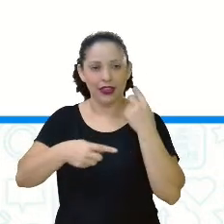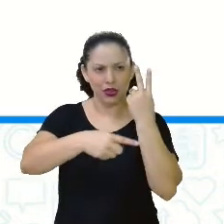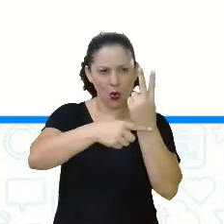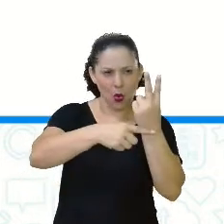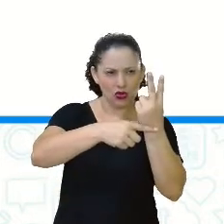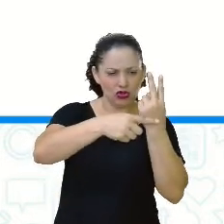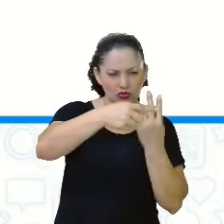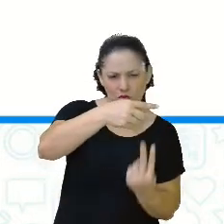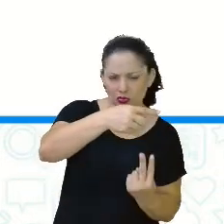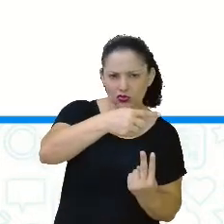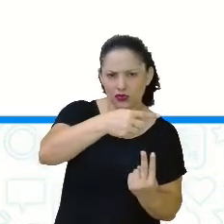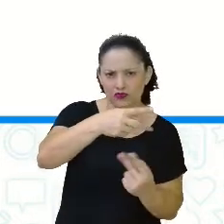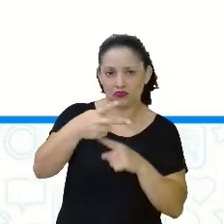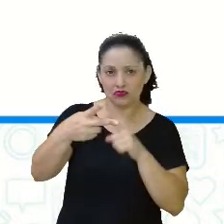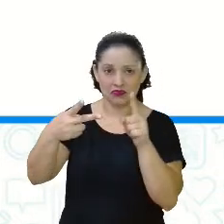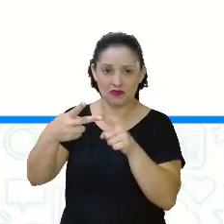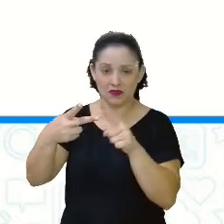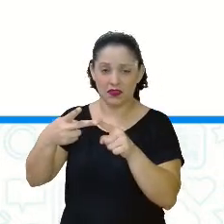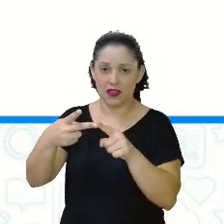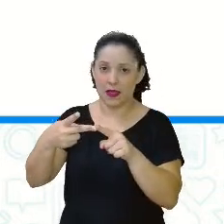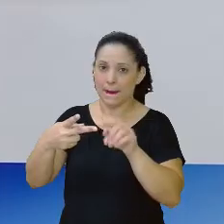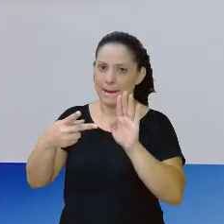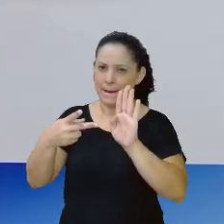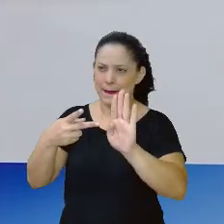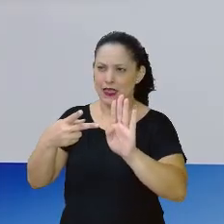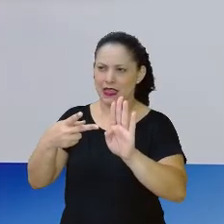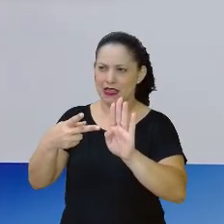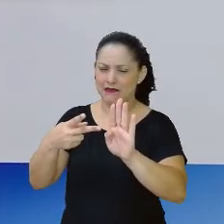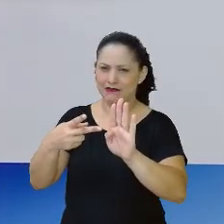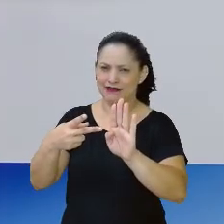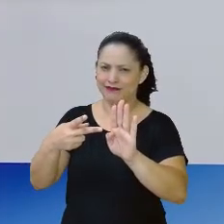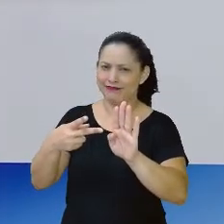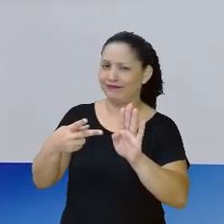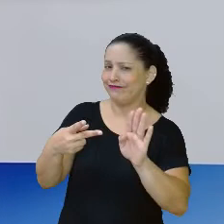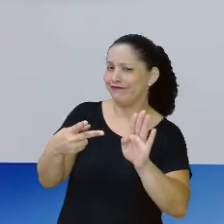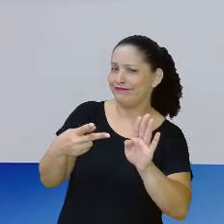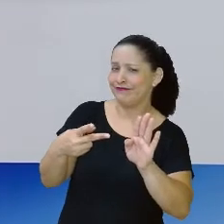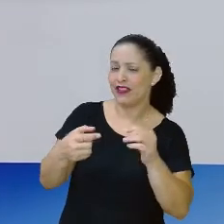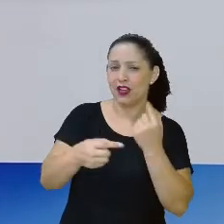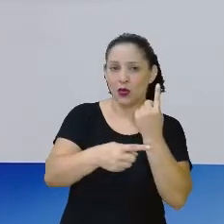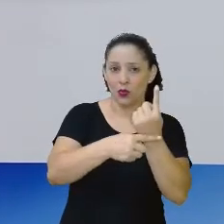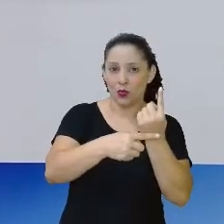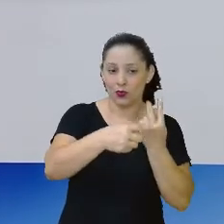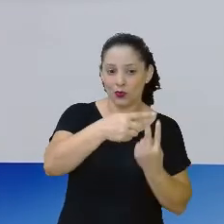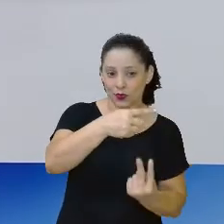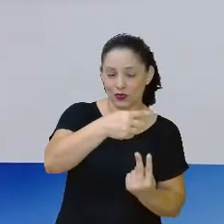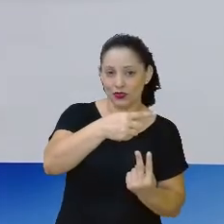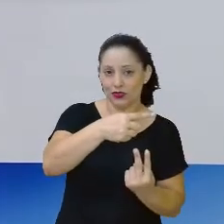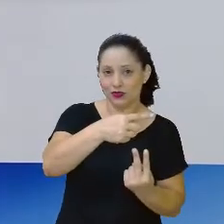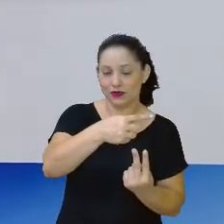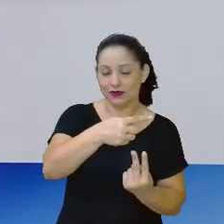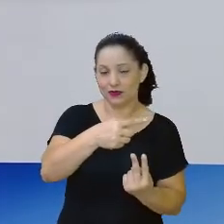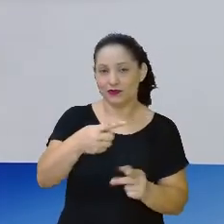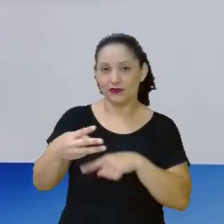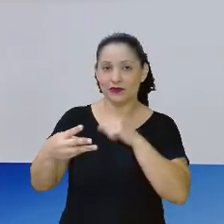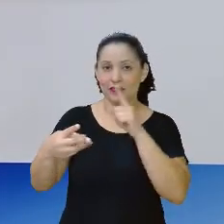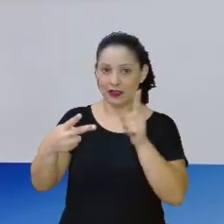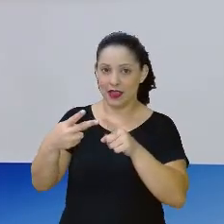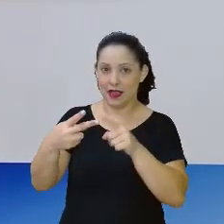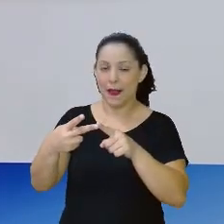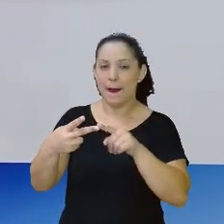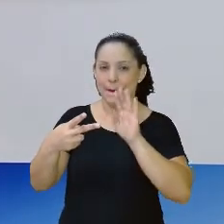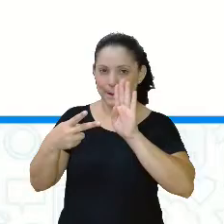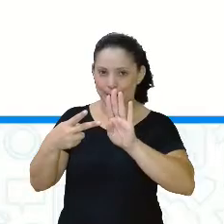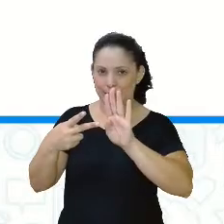e o dois embaixo? Será que é essa fração que representa a metade? Será que é a letra B,